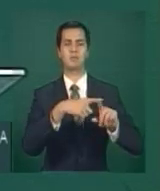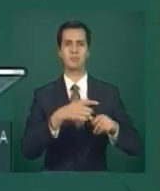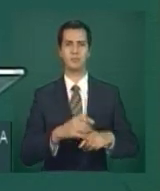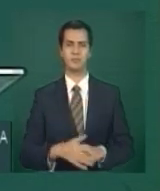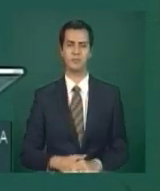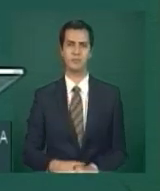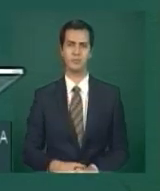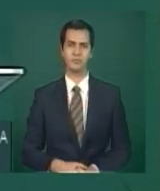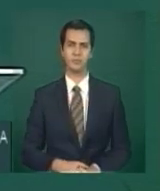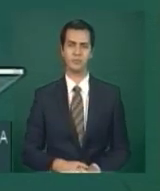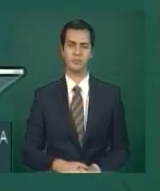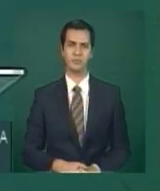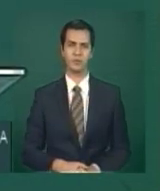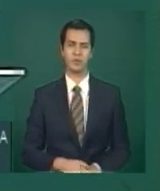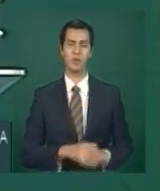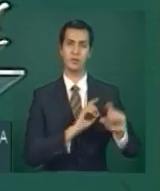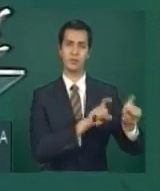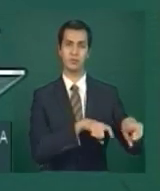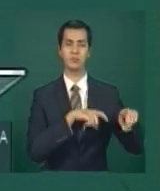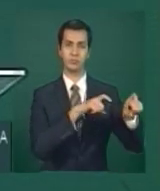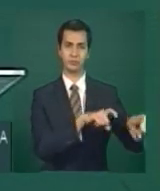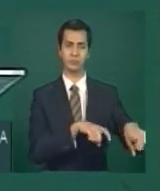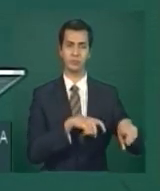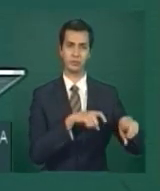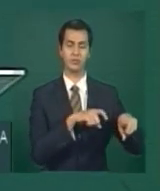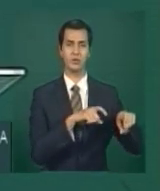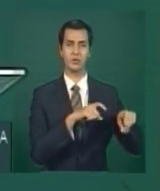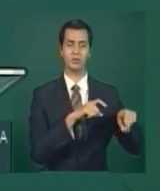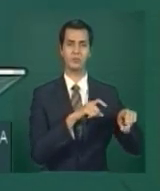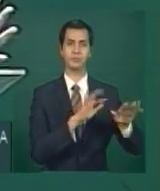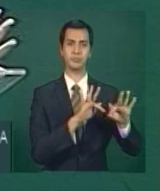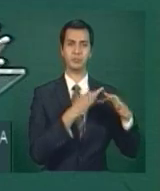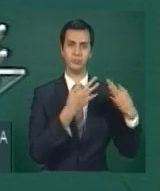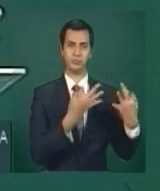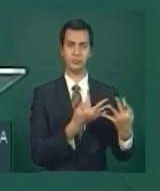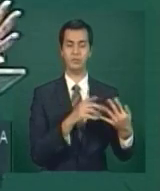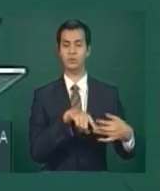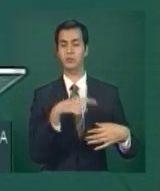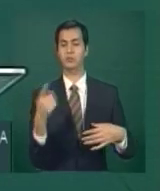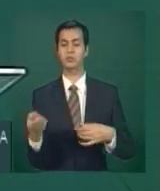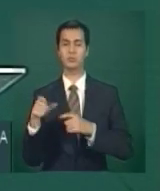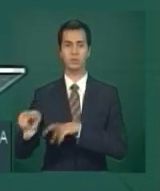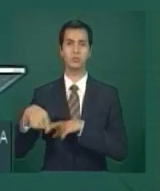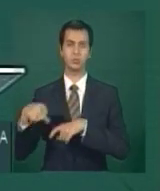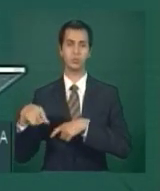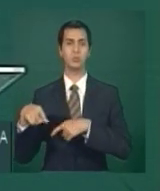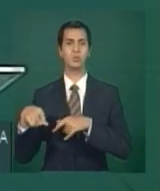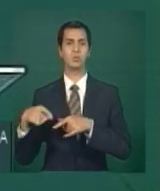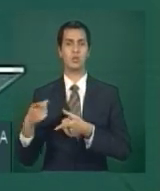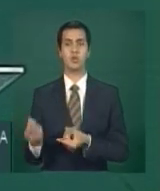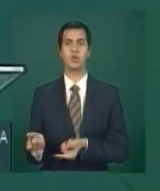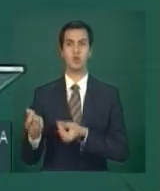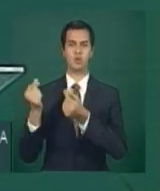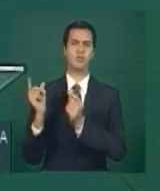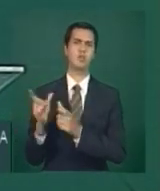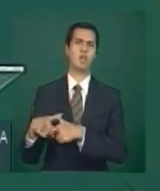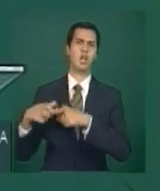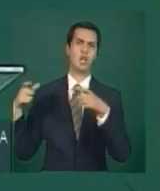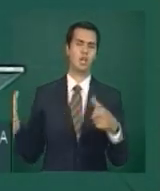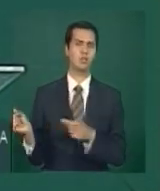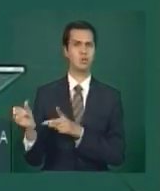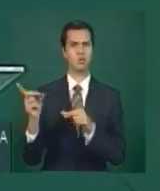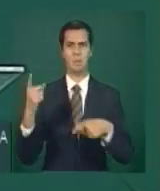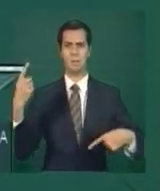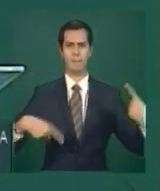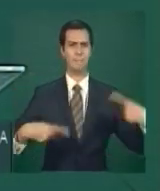conflito entre agricultura comercial, o grande agronegócio e a agricultura familiar, pelo